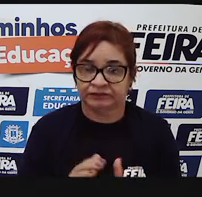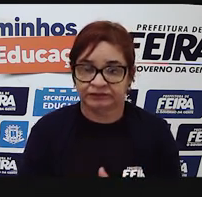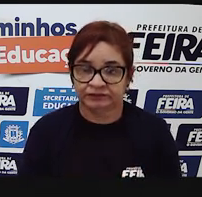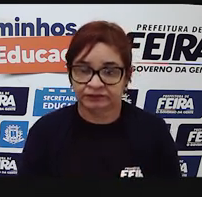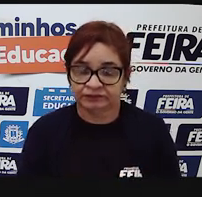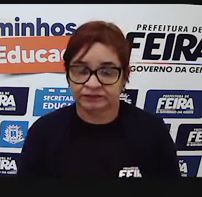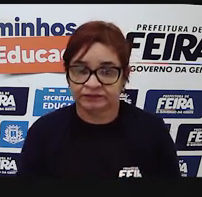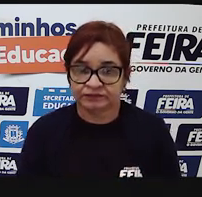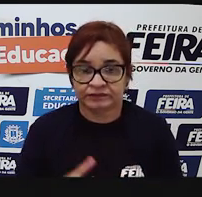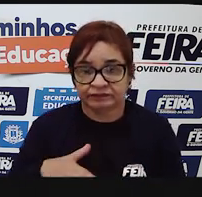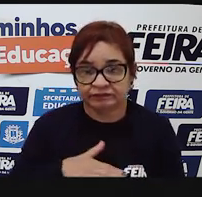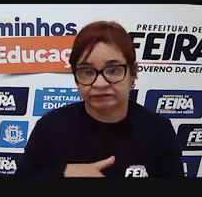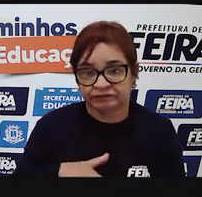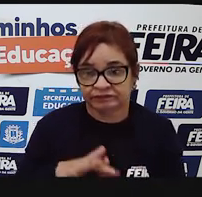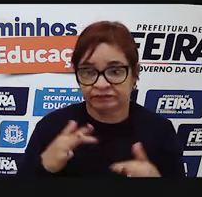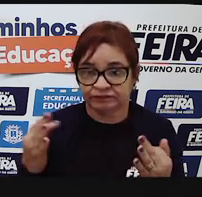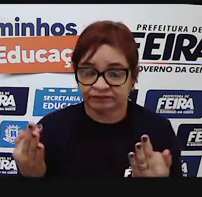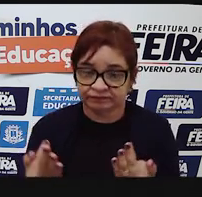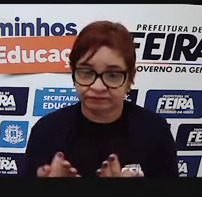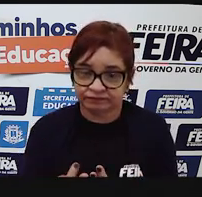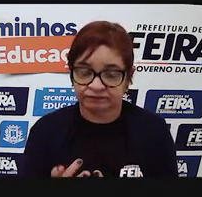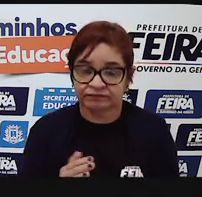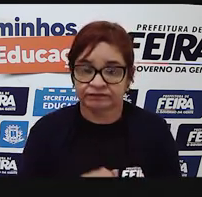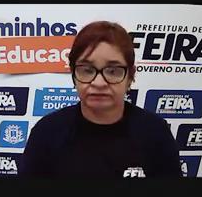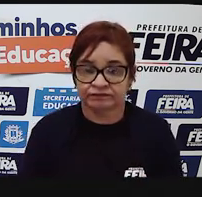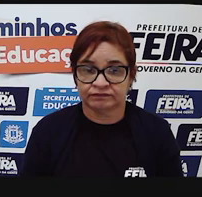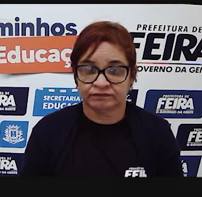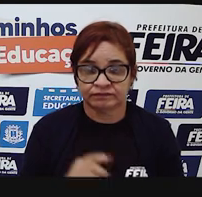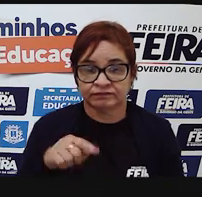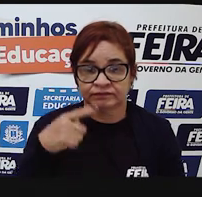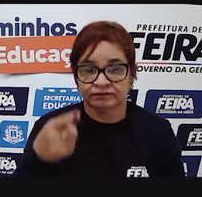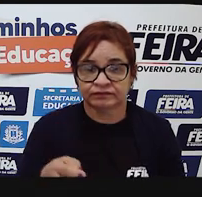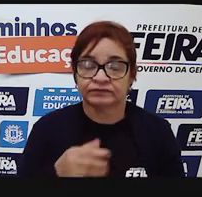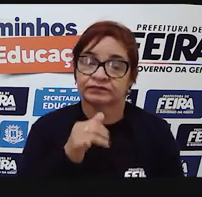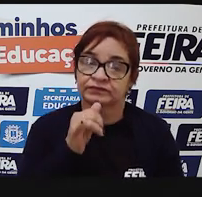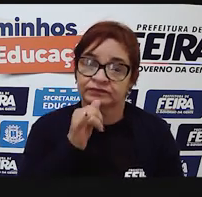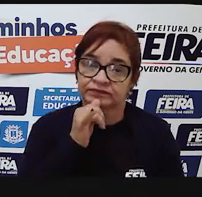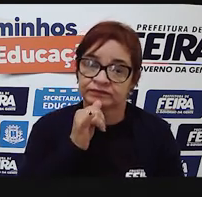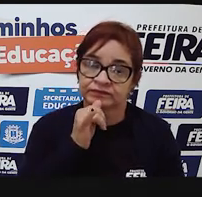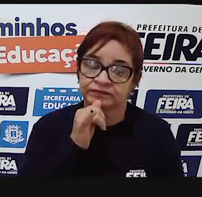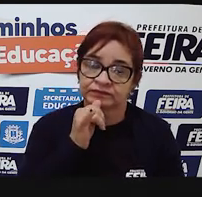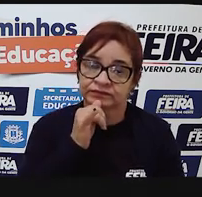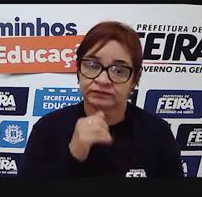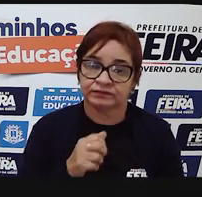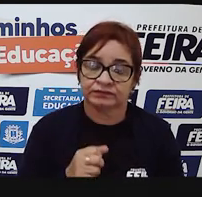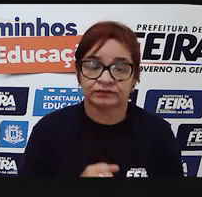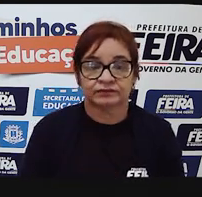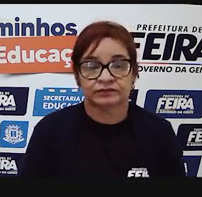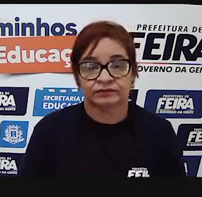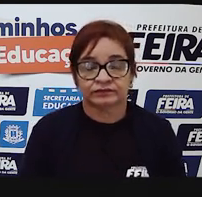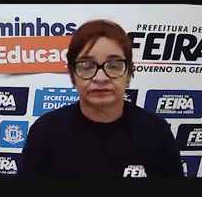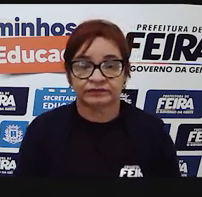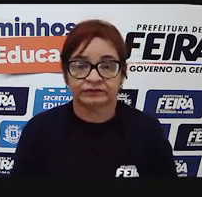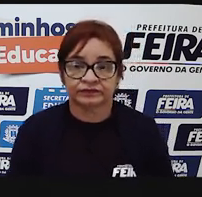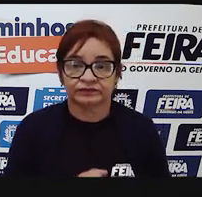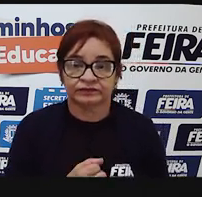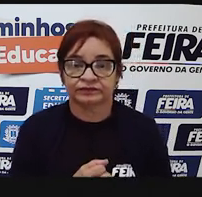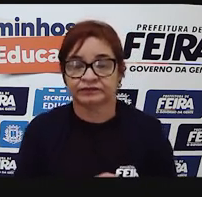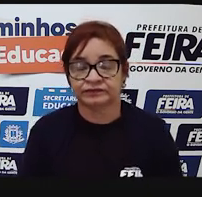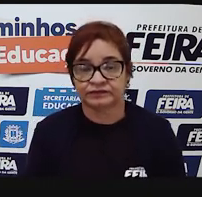WhatsApp, em conversa de família, dentre outros. Mais à frente eu vou mostrar um exemplo desse, dessa natureza social do meme, para